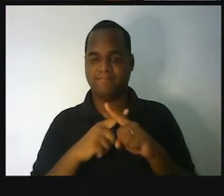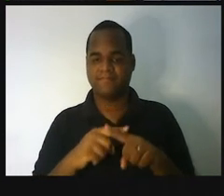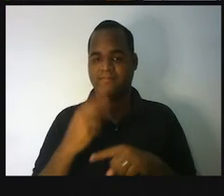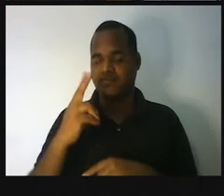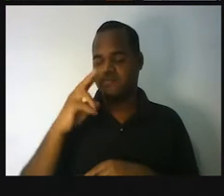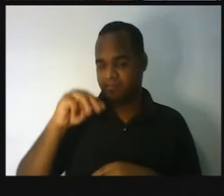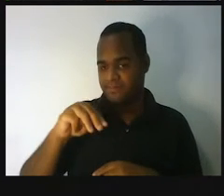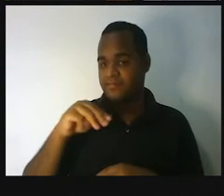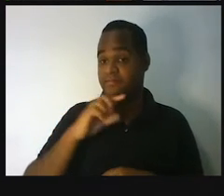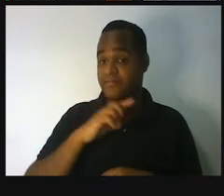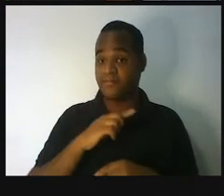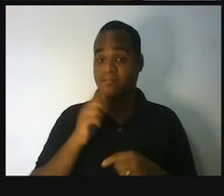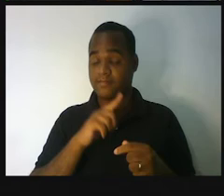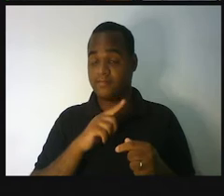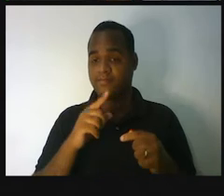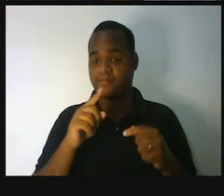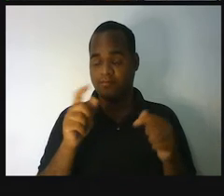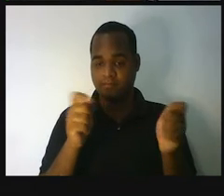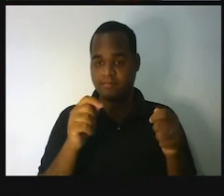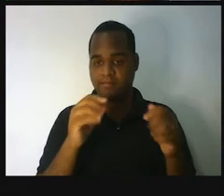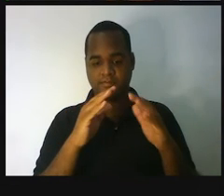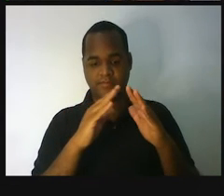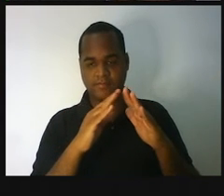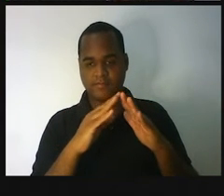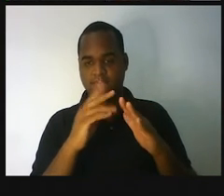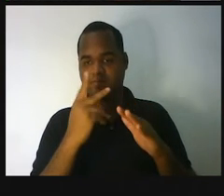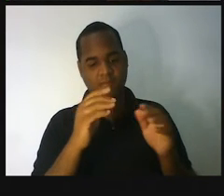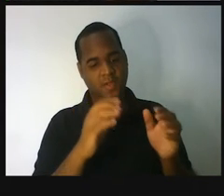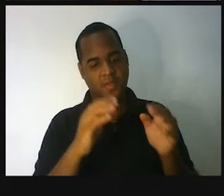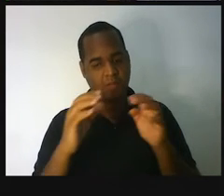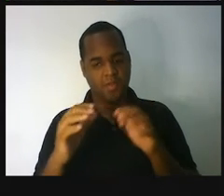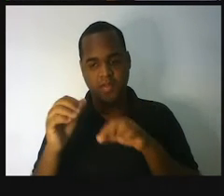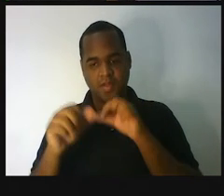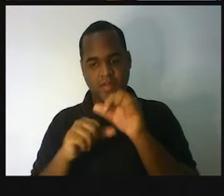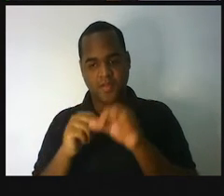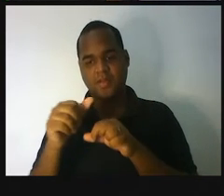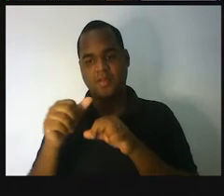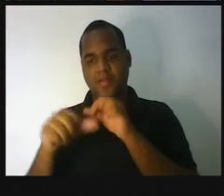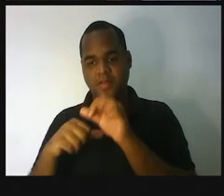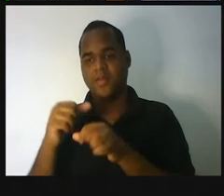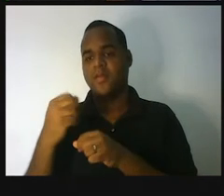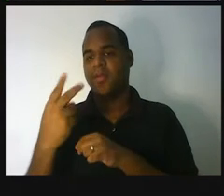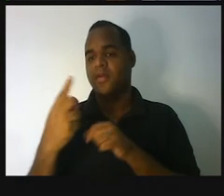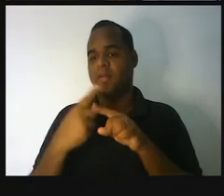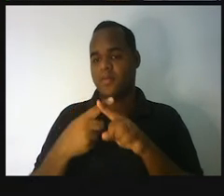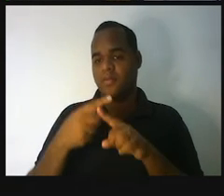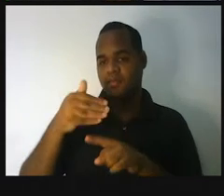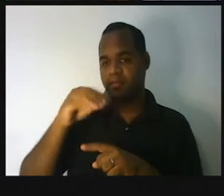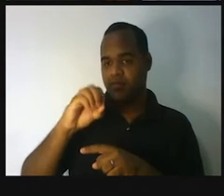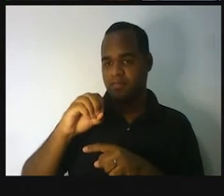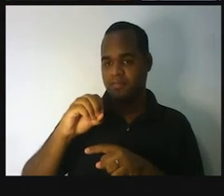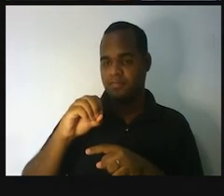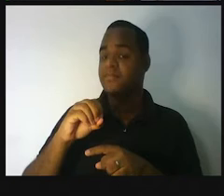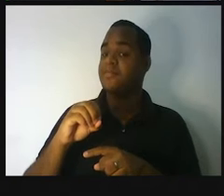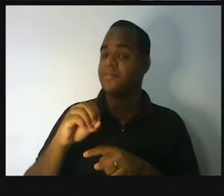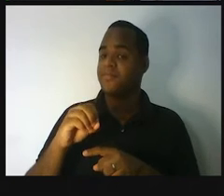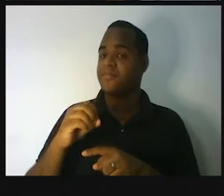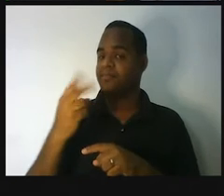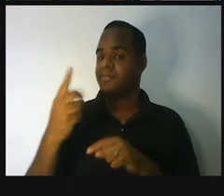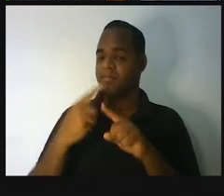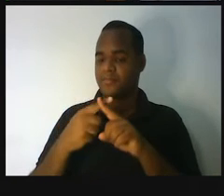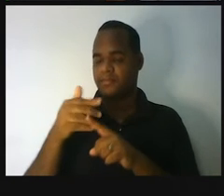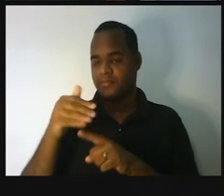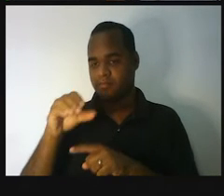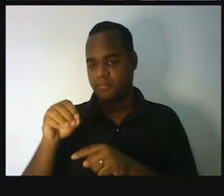Se você vai uma casinha para a direita, você vai fazer duas vezes dez, que vai dar vinte. Aí você vai